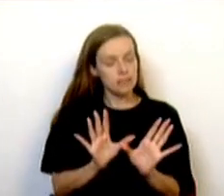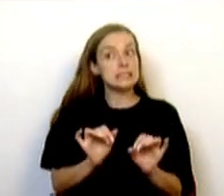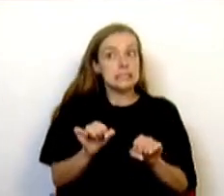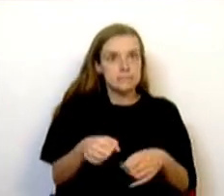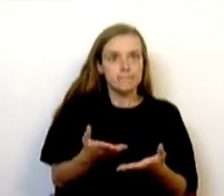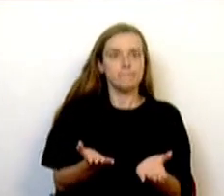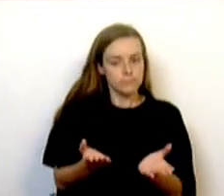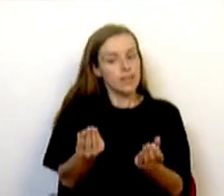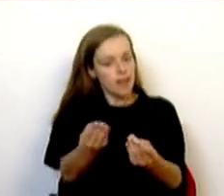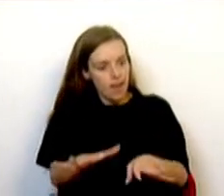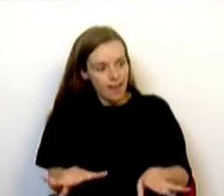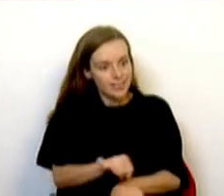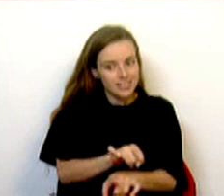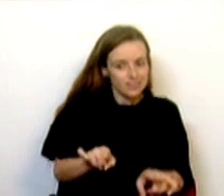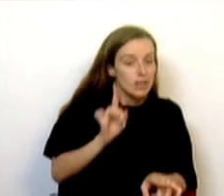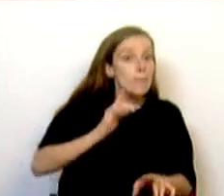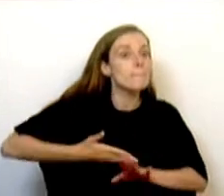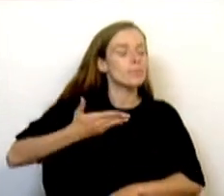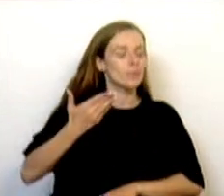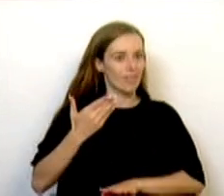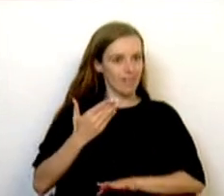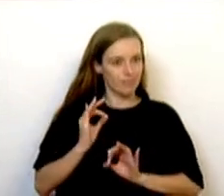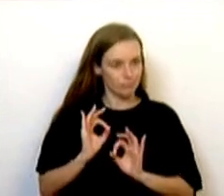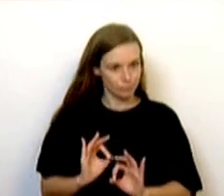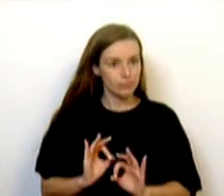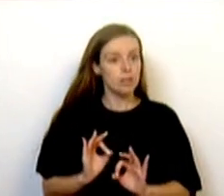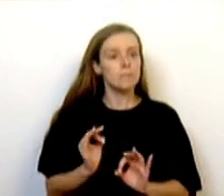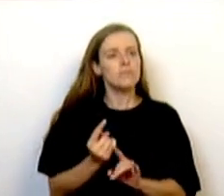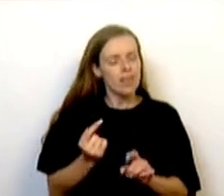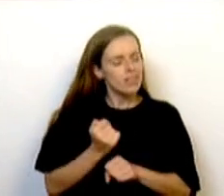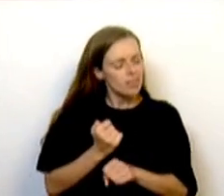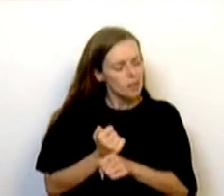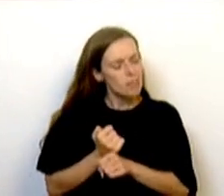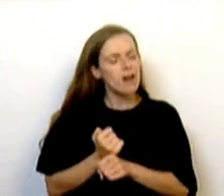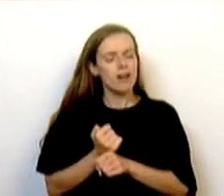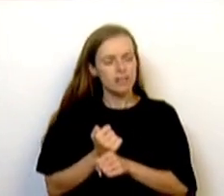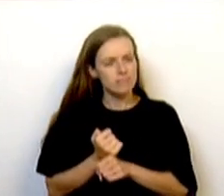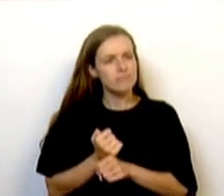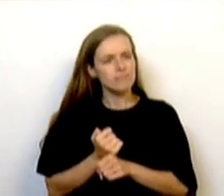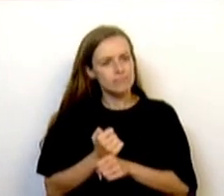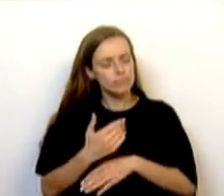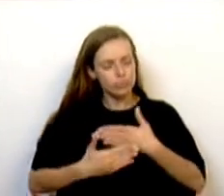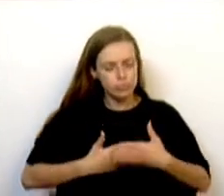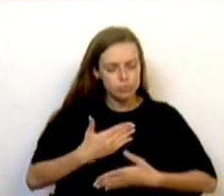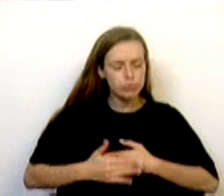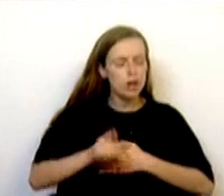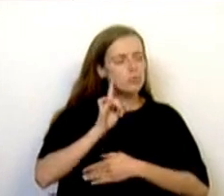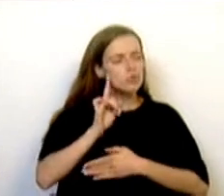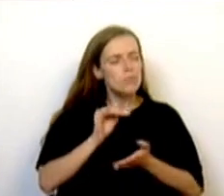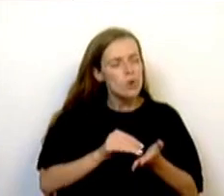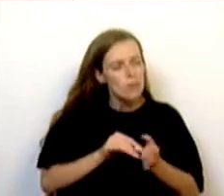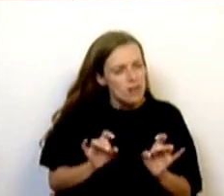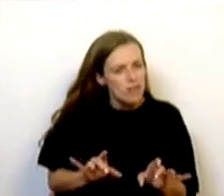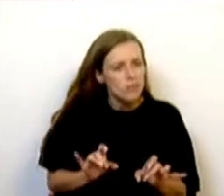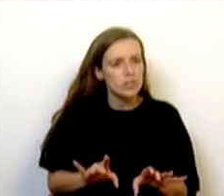as crianças são mesmo prioridade e, sim, temos de continuar a trabalhar para romper ciclos de pobreza que